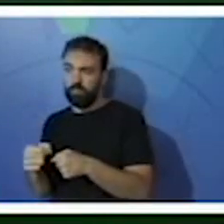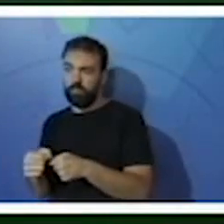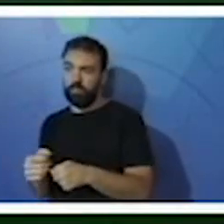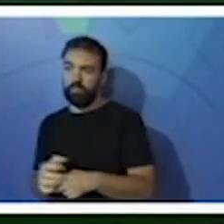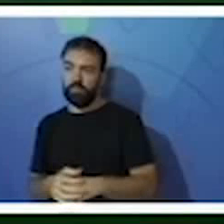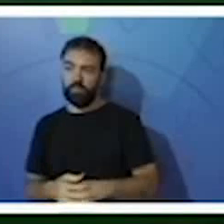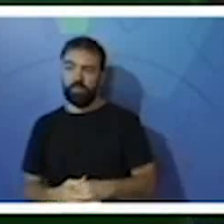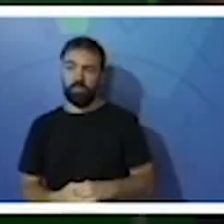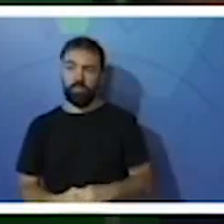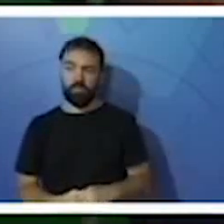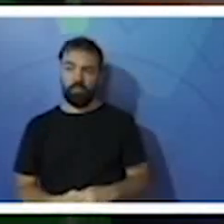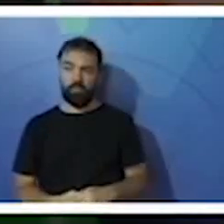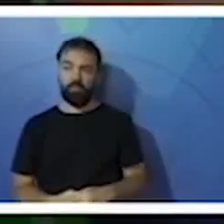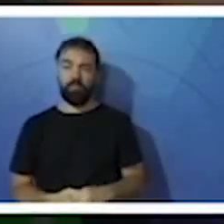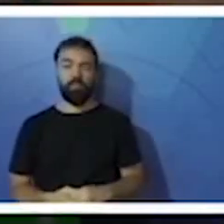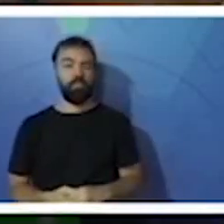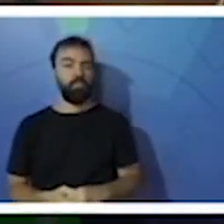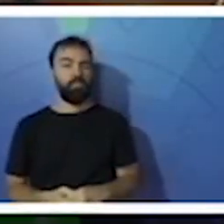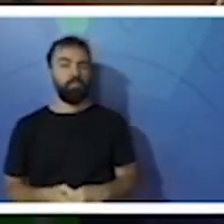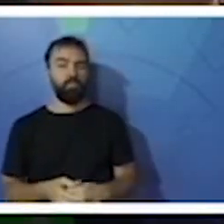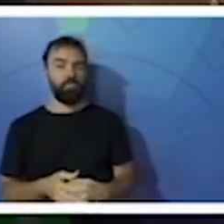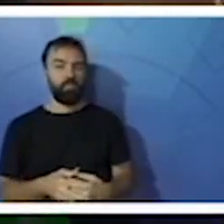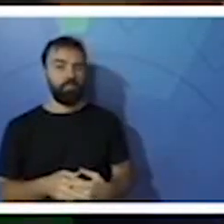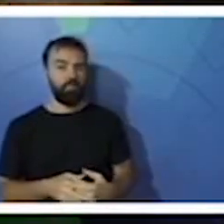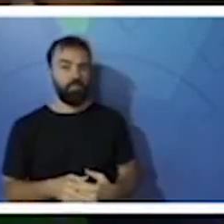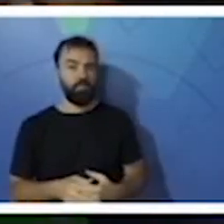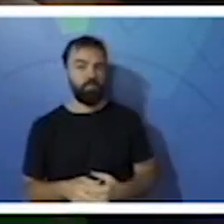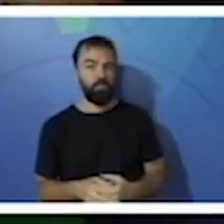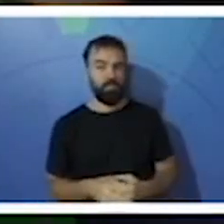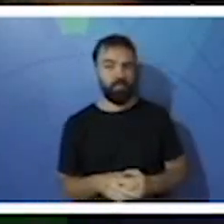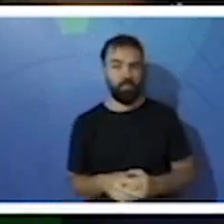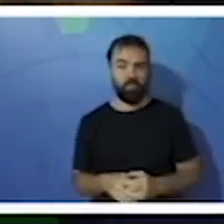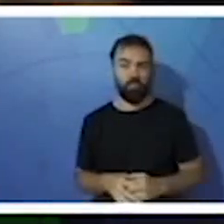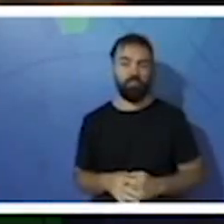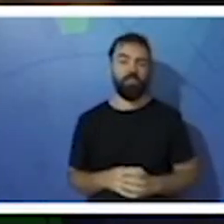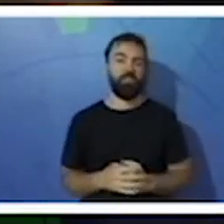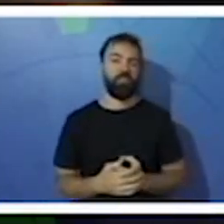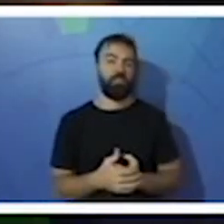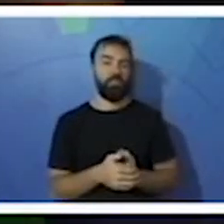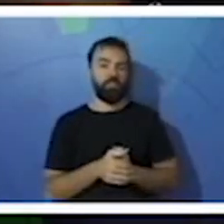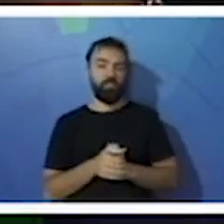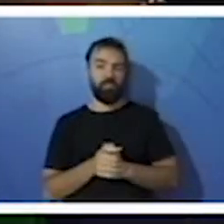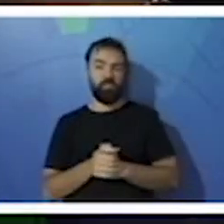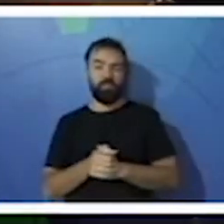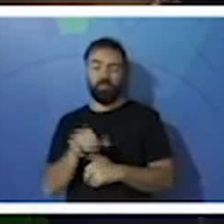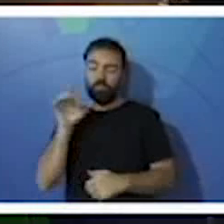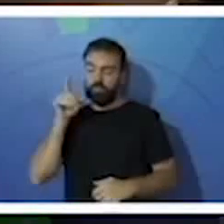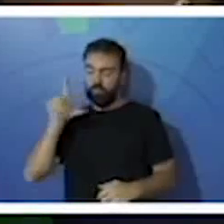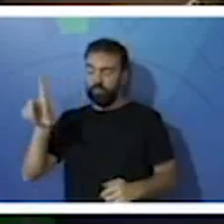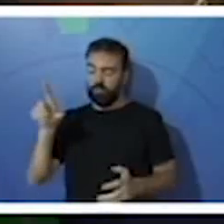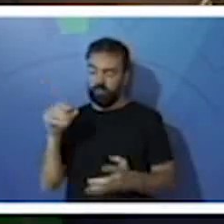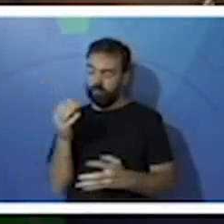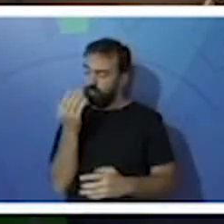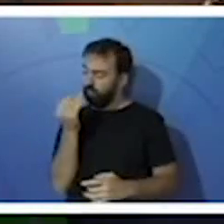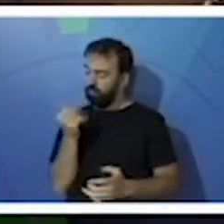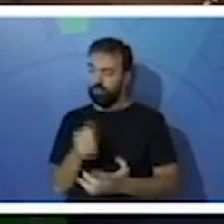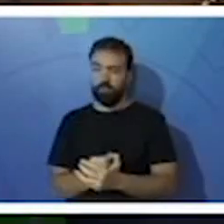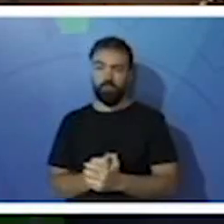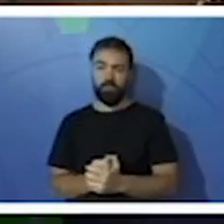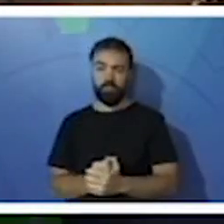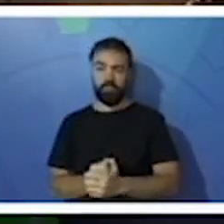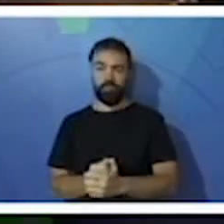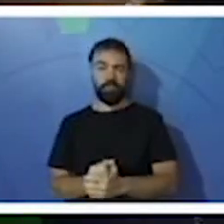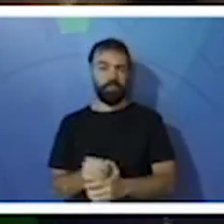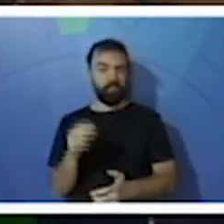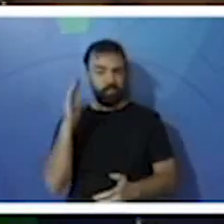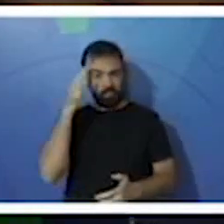elas acabam ficando somente com o alimento, o que é importante para elas, o que é necessário, ok? Vocês entenderam o